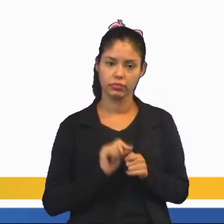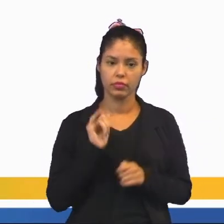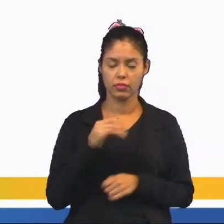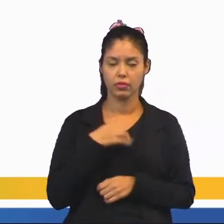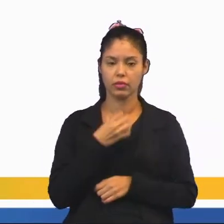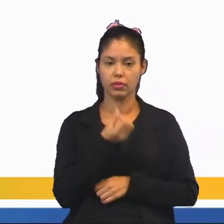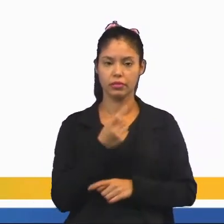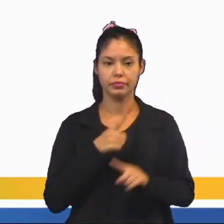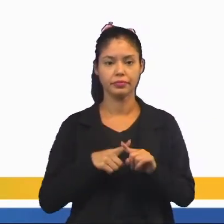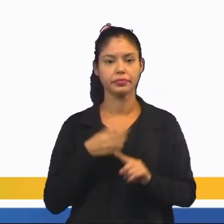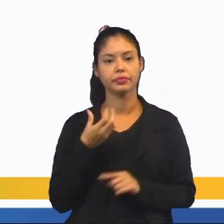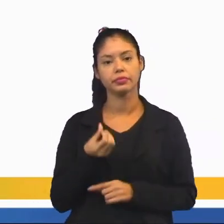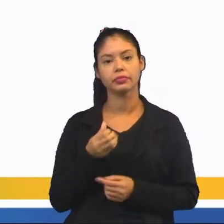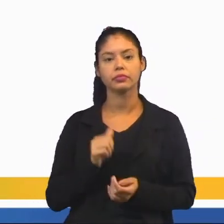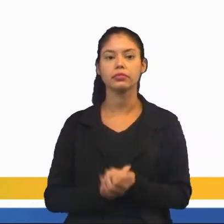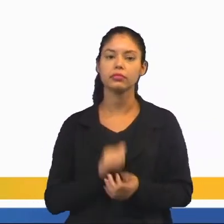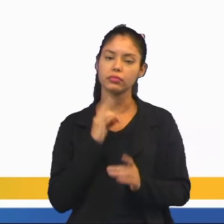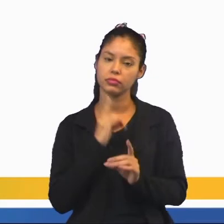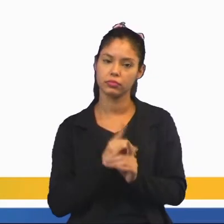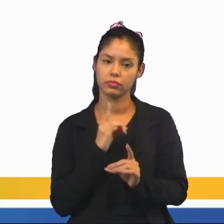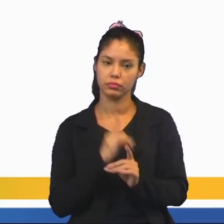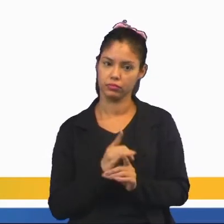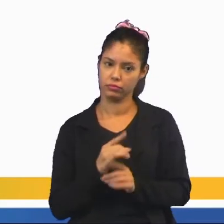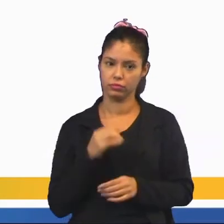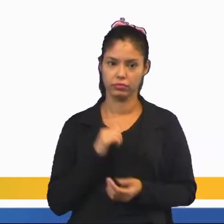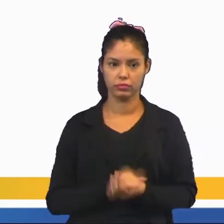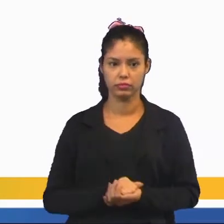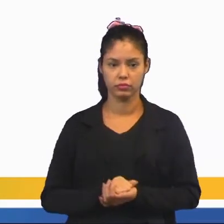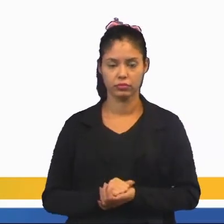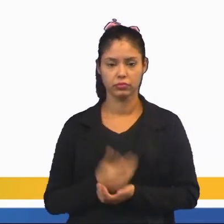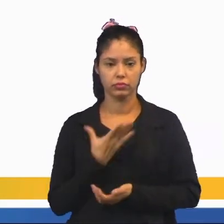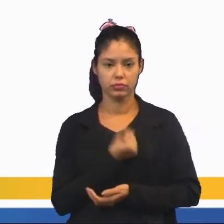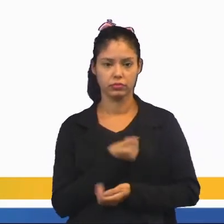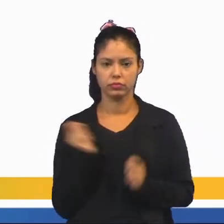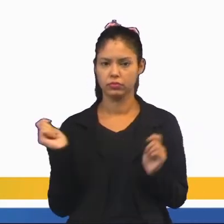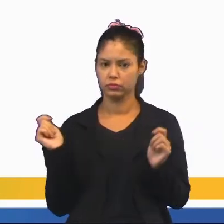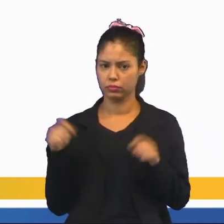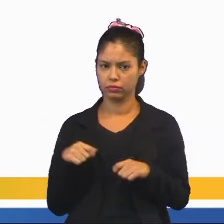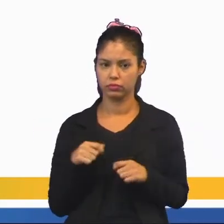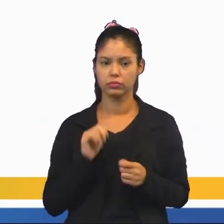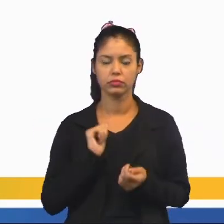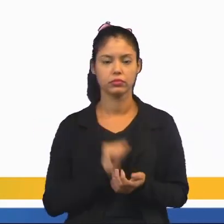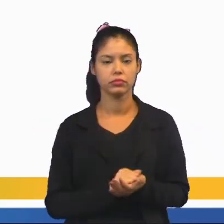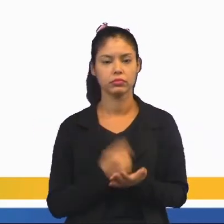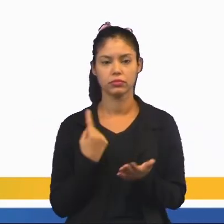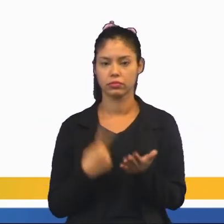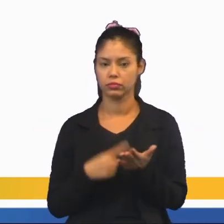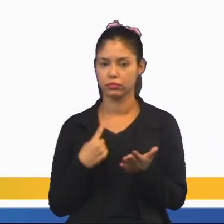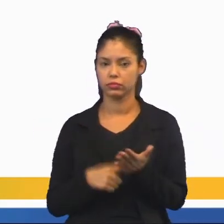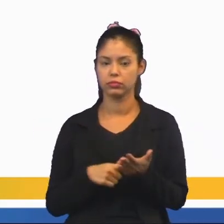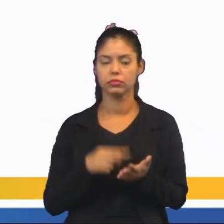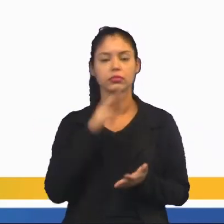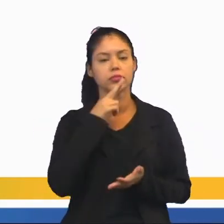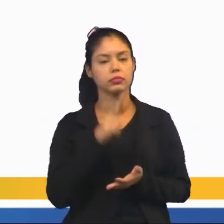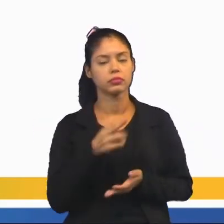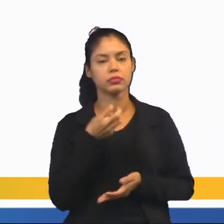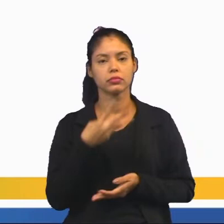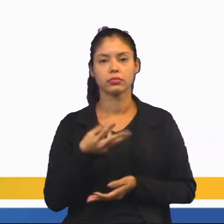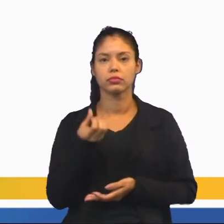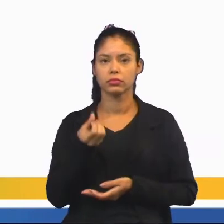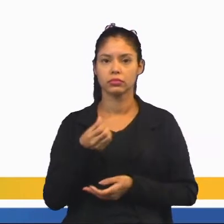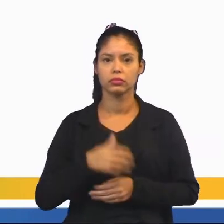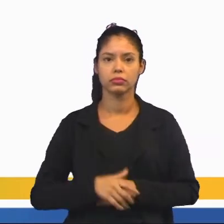se eu fizer 6 vezes 6, encontrarei o número de possibilidades de combinação.